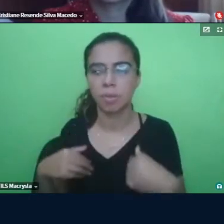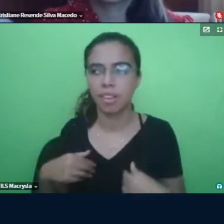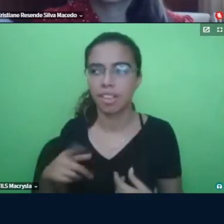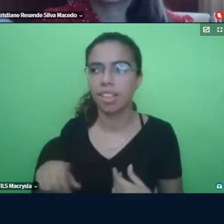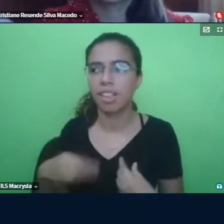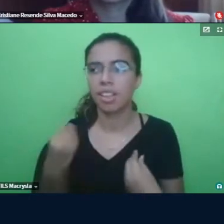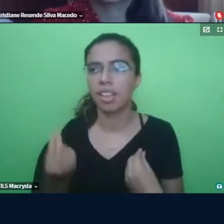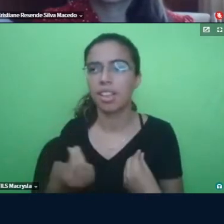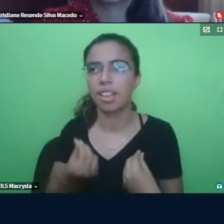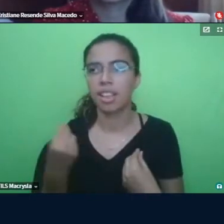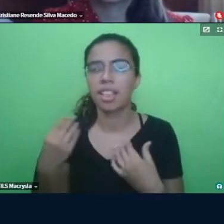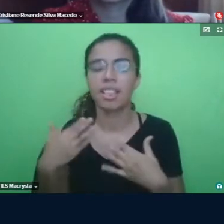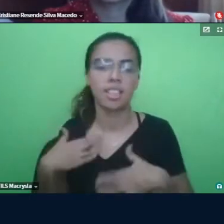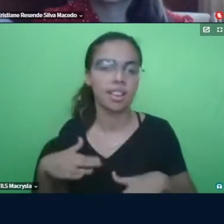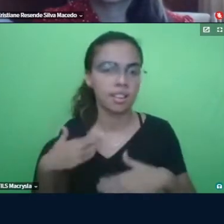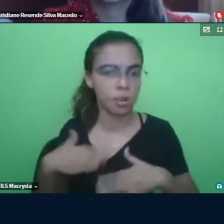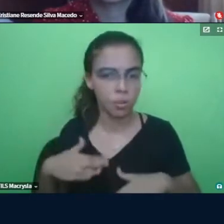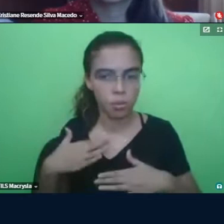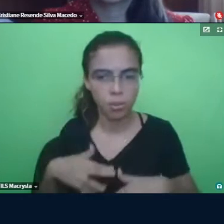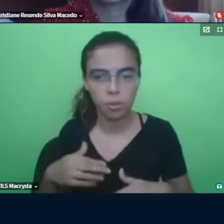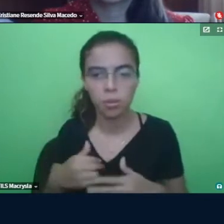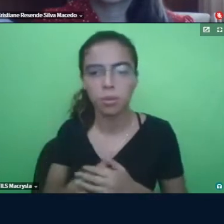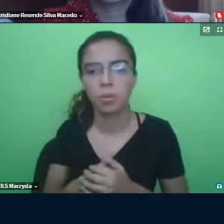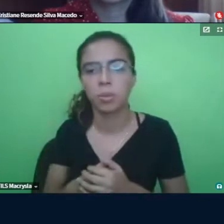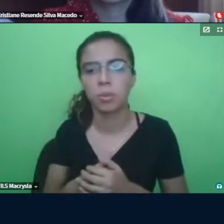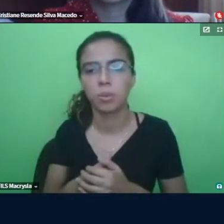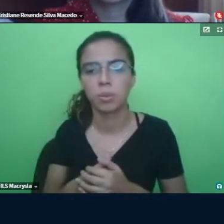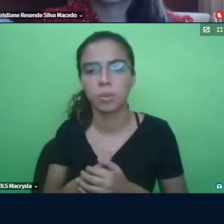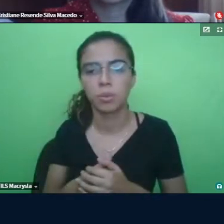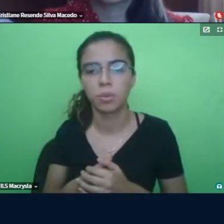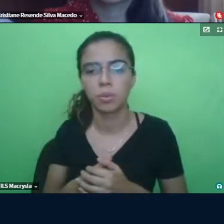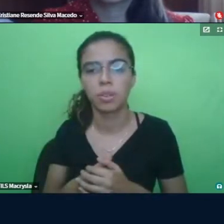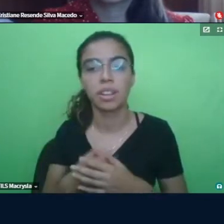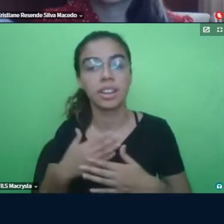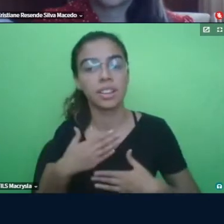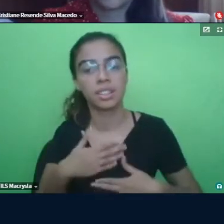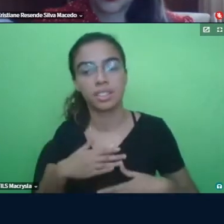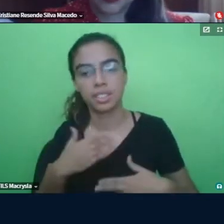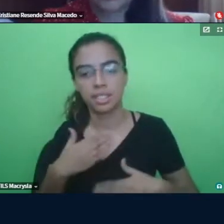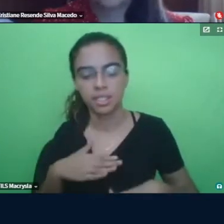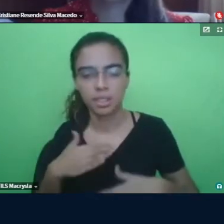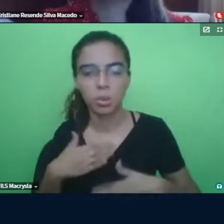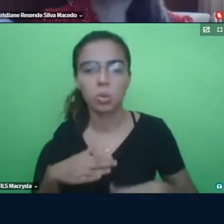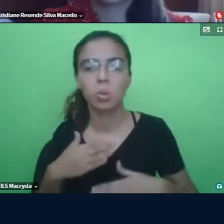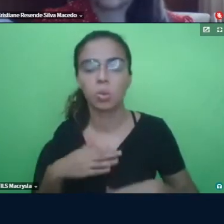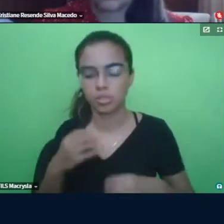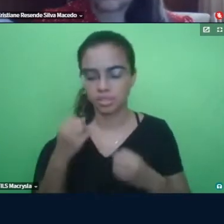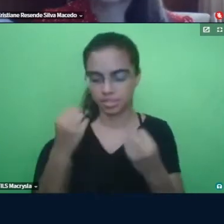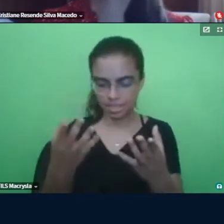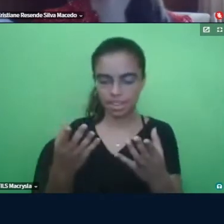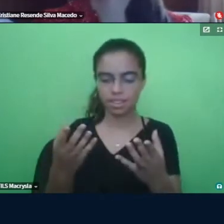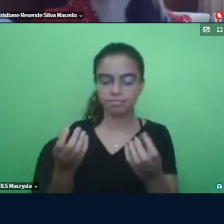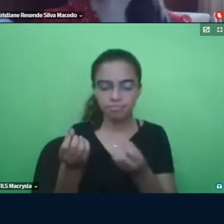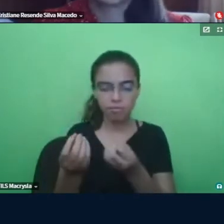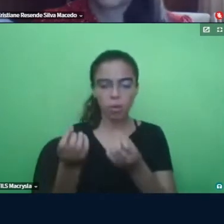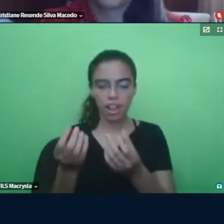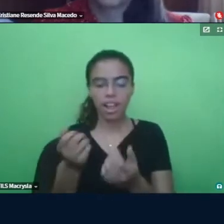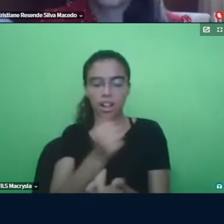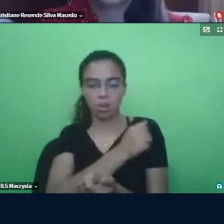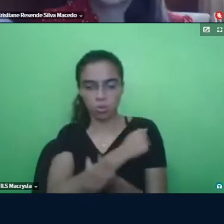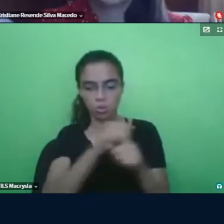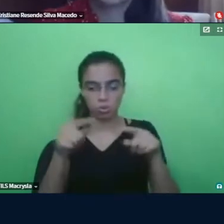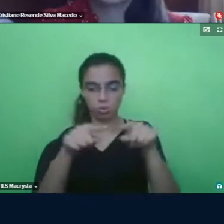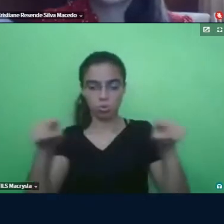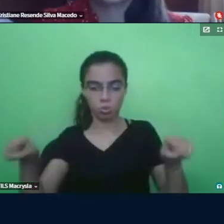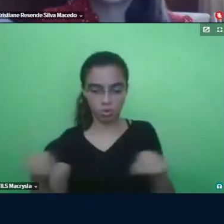a coisa tranquila, gente tem a calma e a gente prepara o sensorial, comportamento, aí sim,